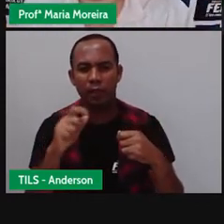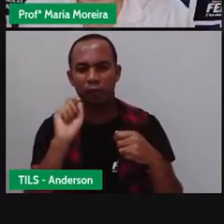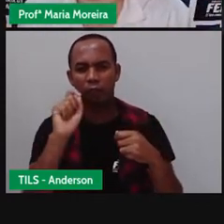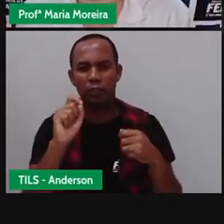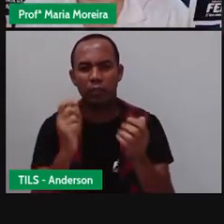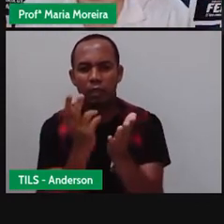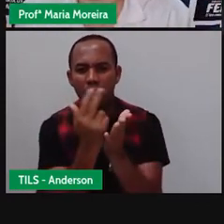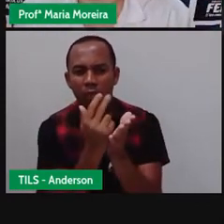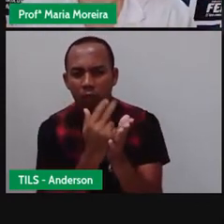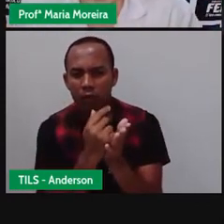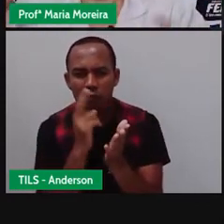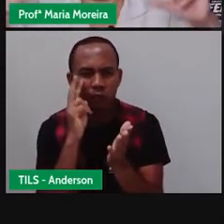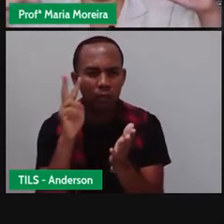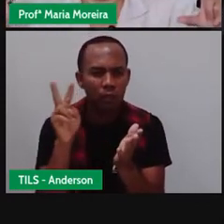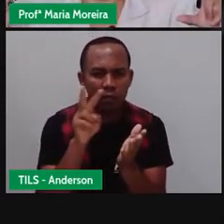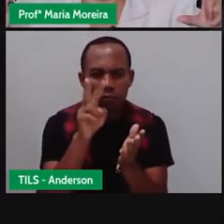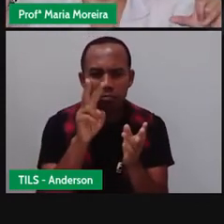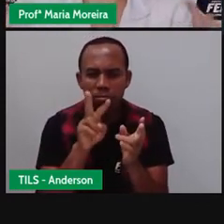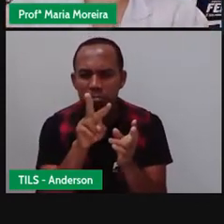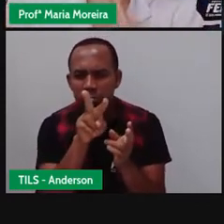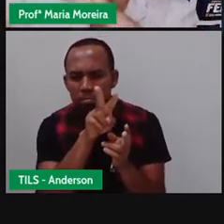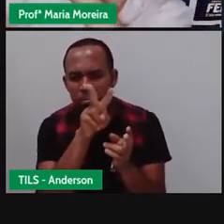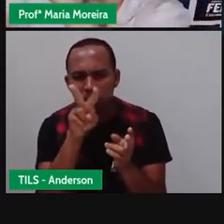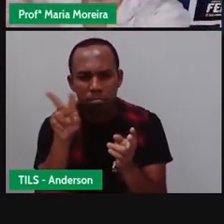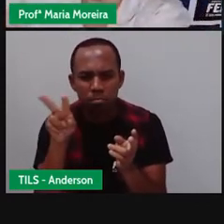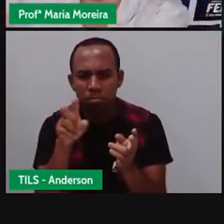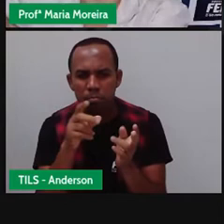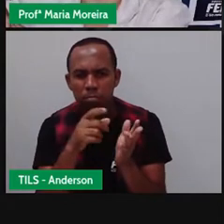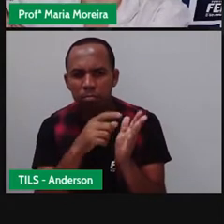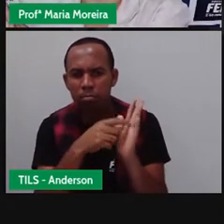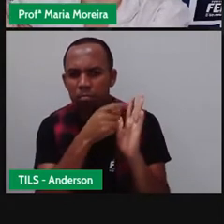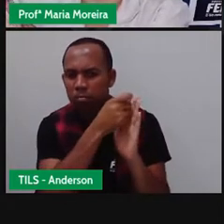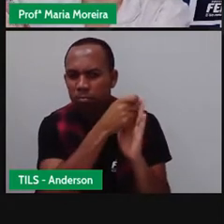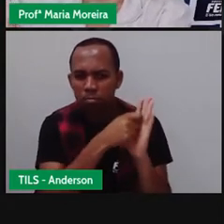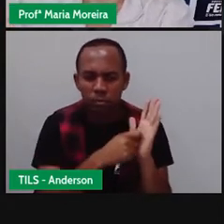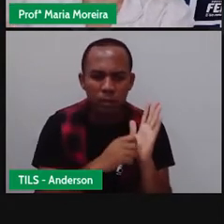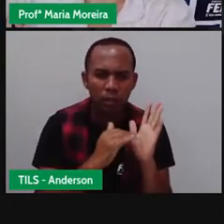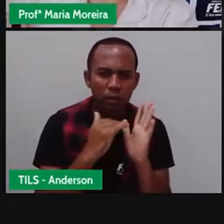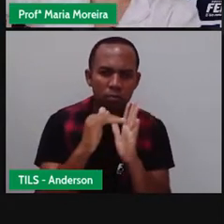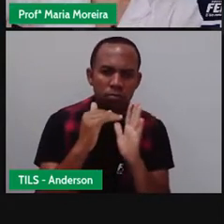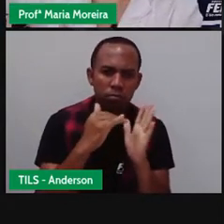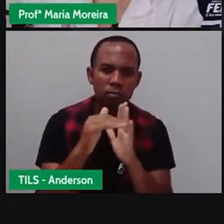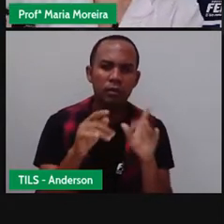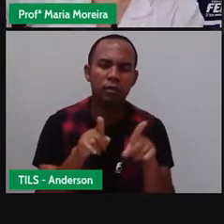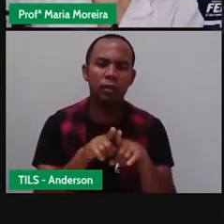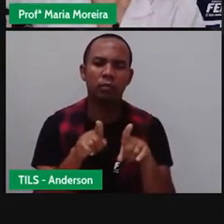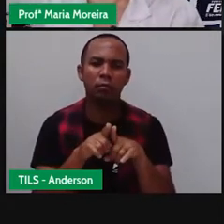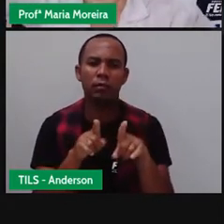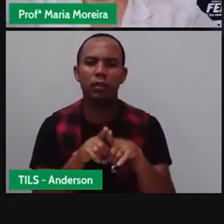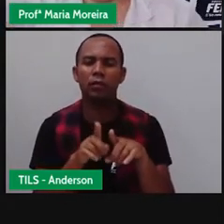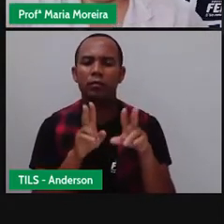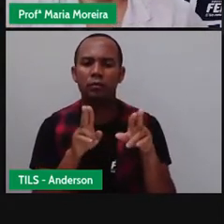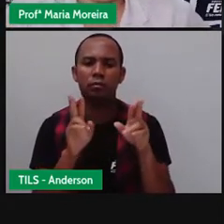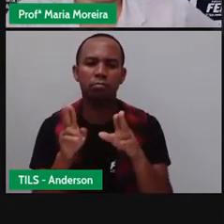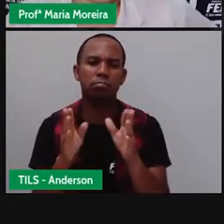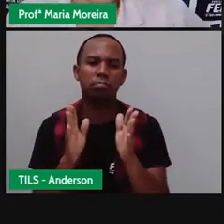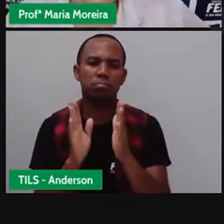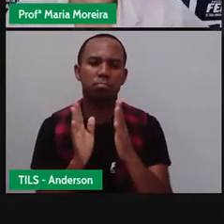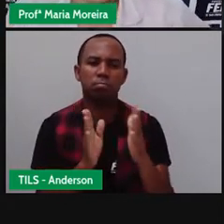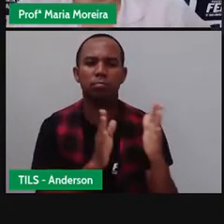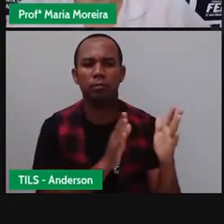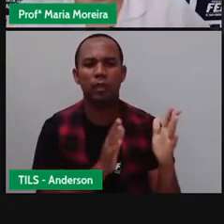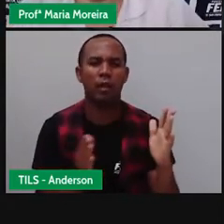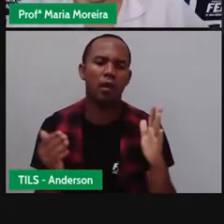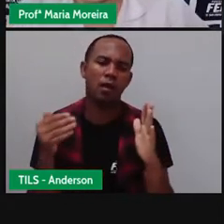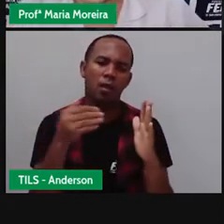transformar em uma linguagem verbal. Eu pegava aquela mensagem ali e passava adiante. E aí, ia nessa sequência até